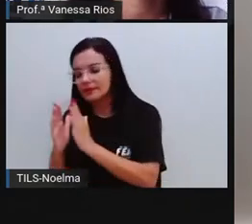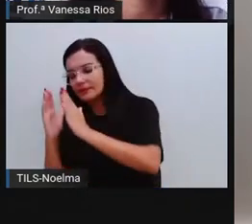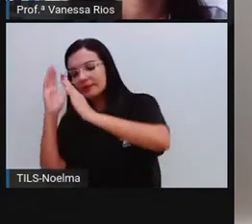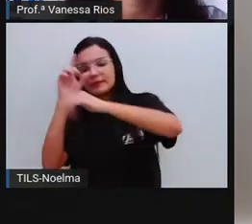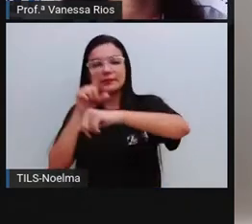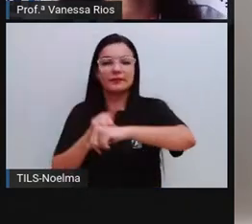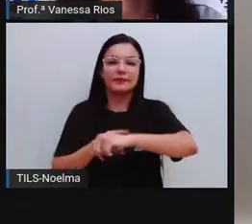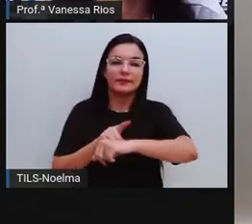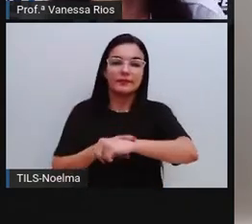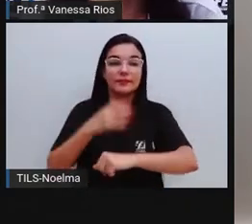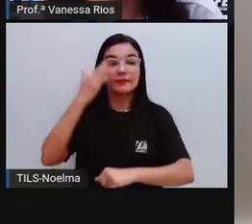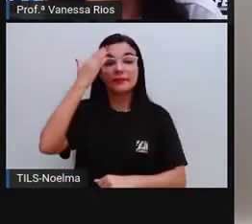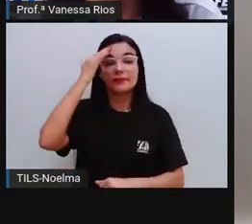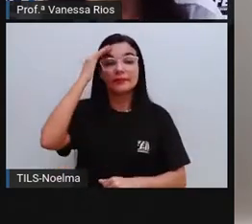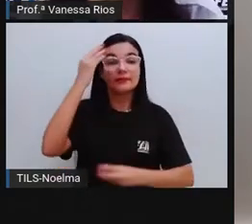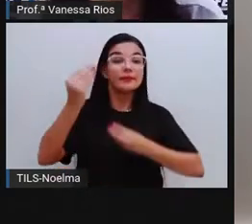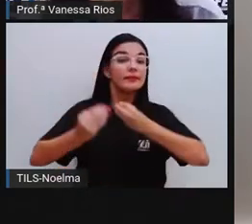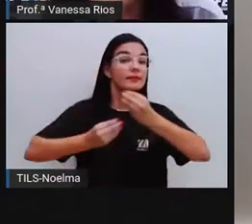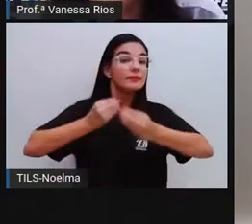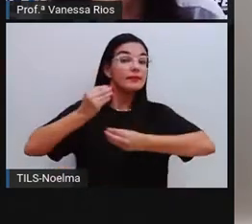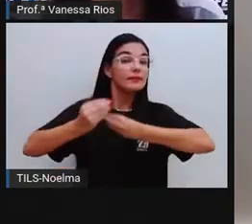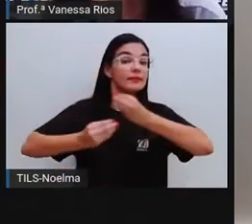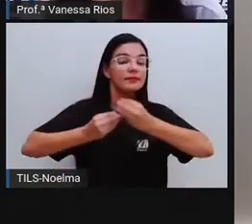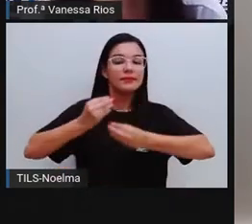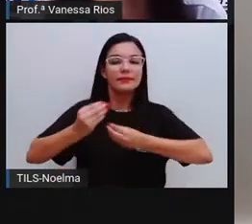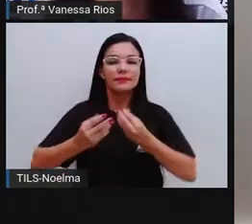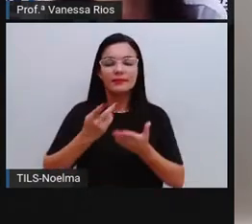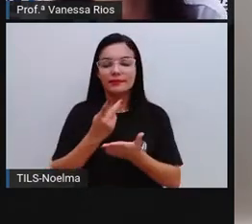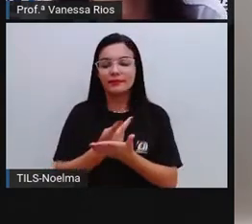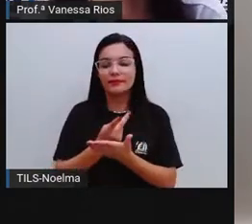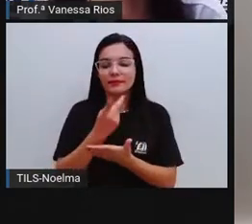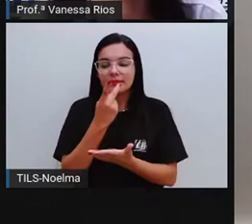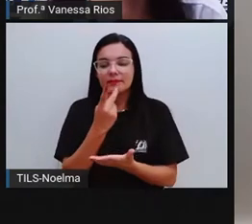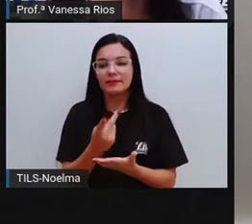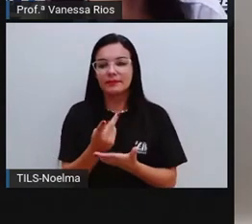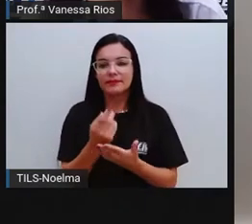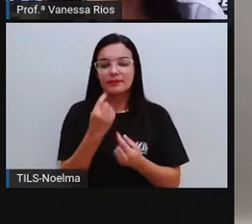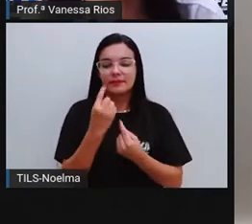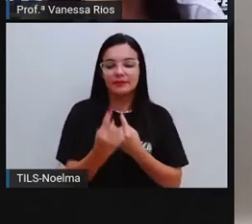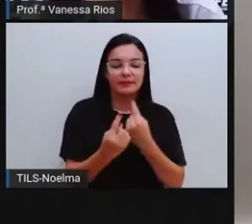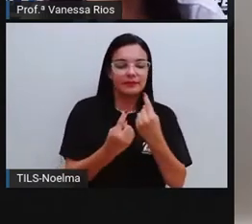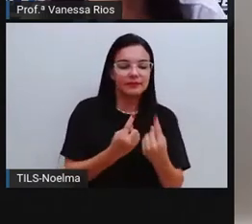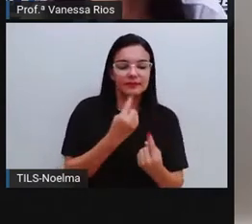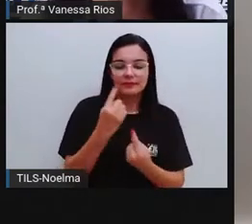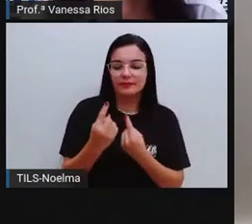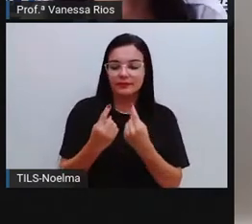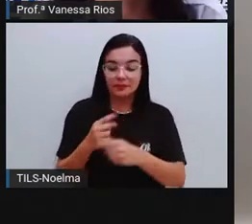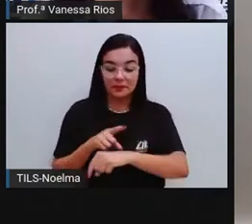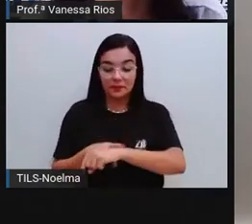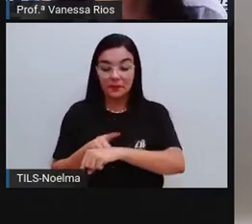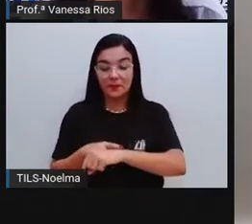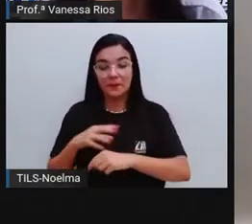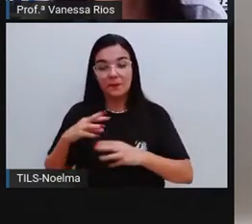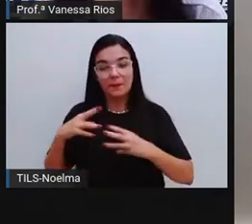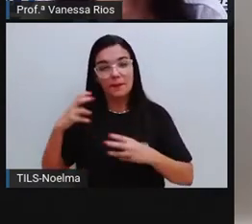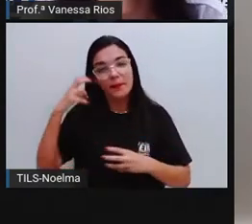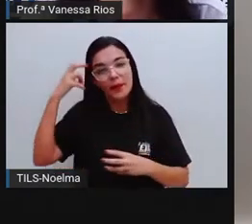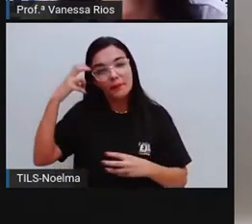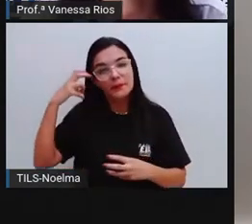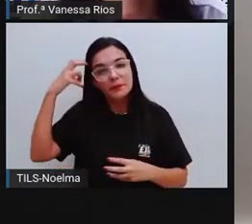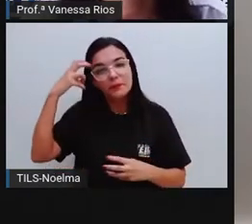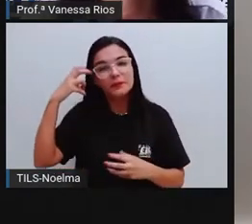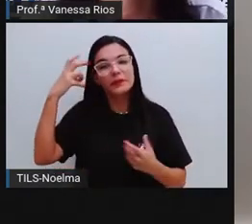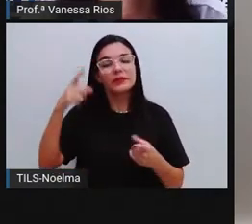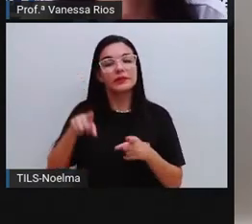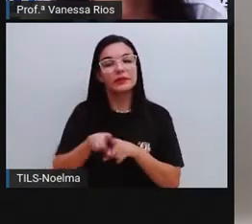entender como a observação do tempo passando é algo que sempre esteve presente entre as preocupações, né? Entre